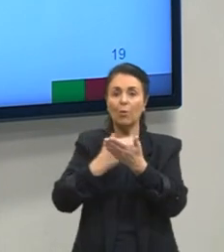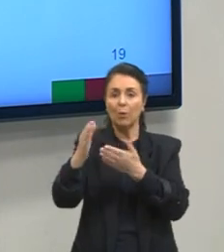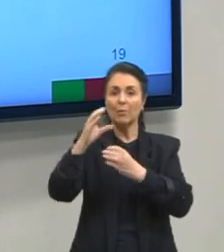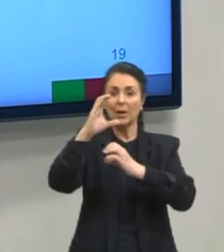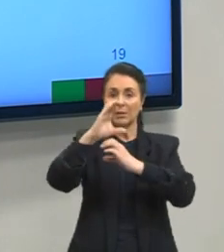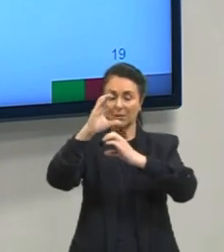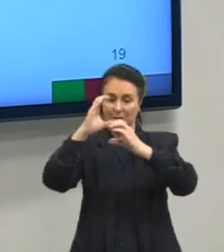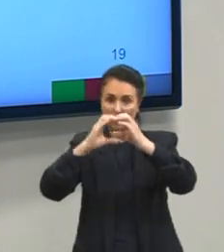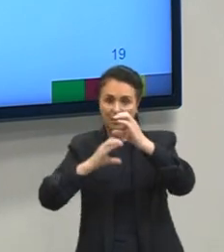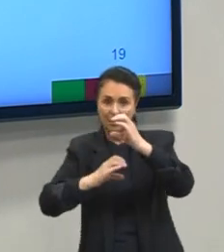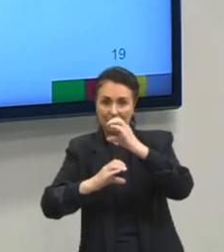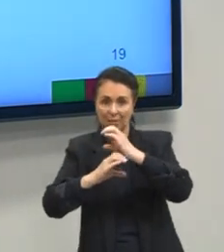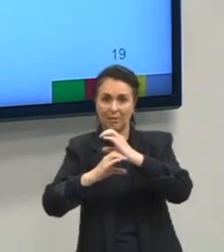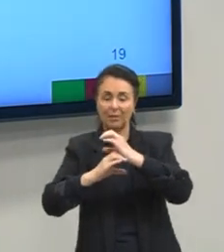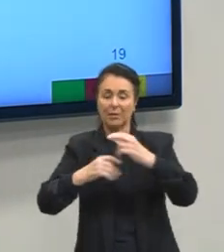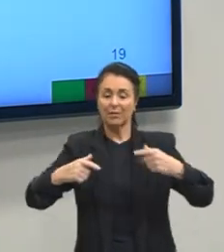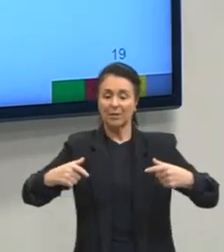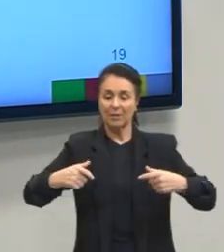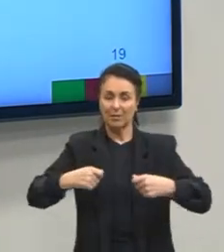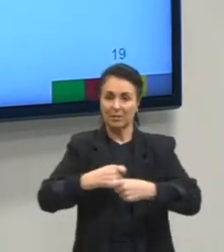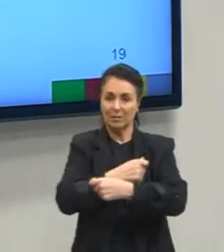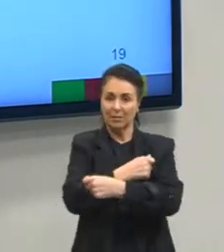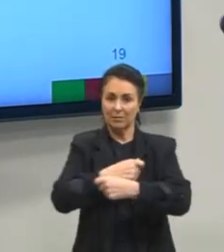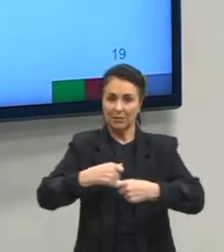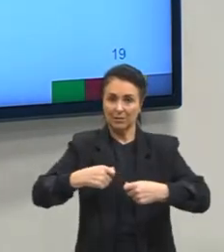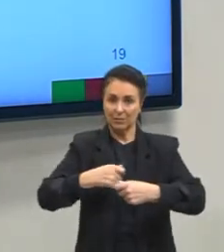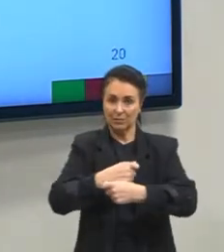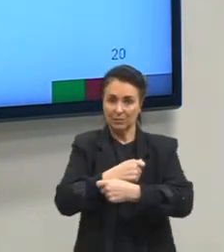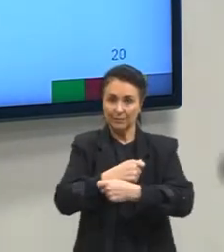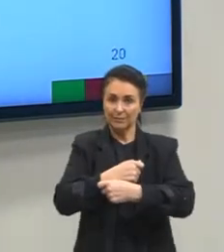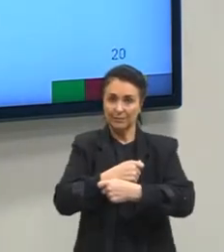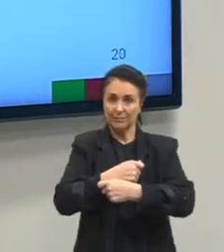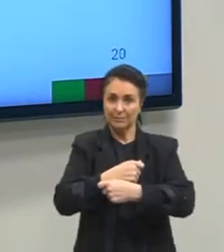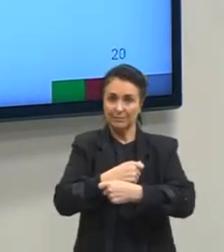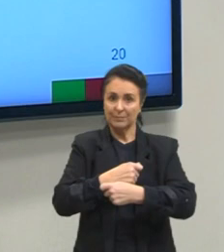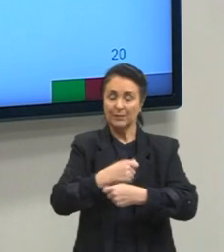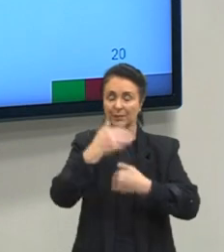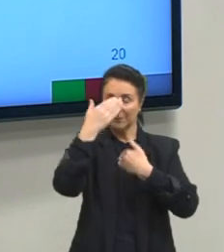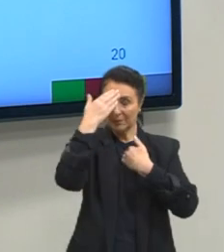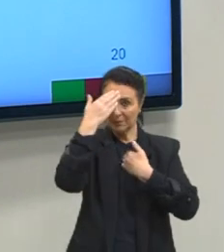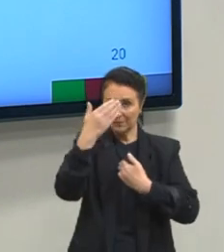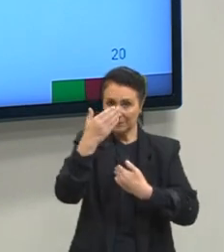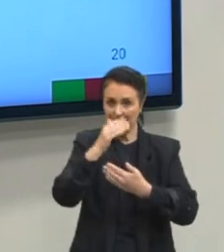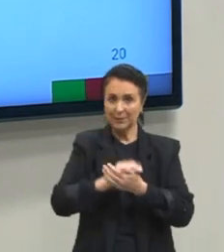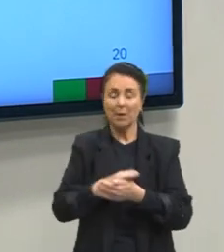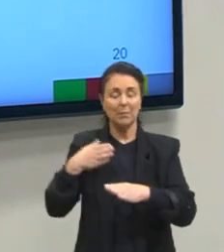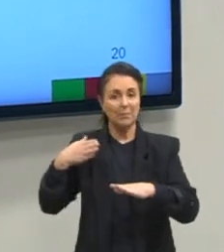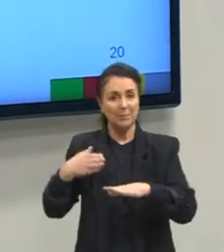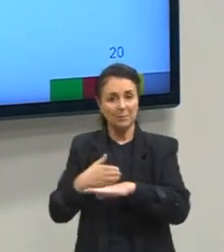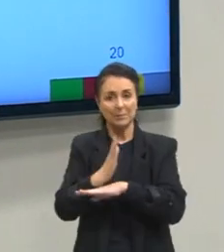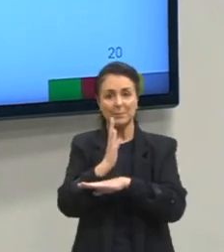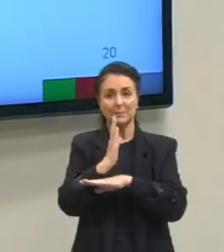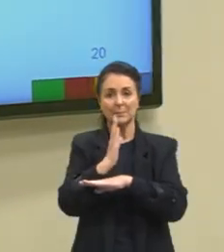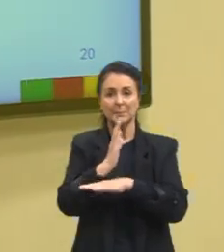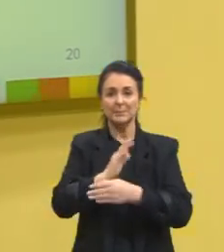ligações covalentes, tá? E obrigada. Partiu passar.